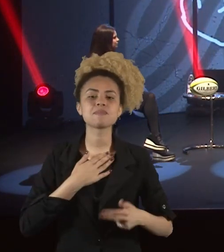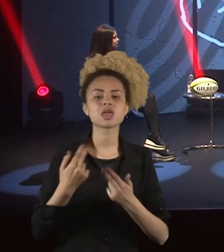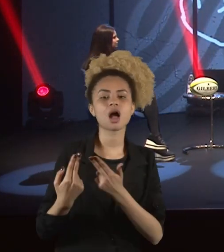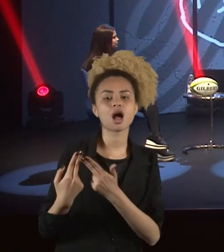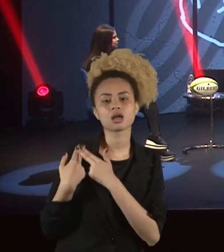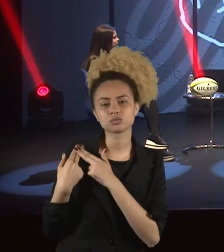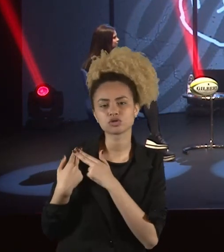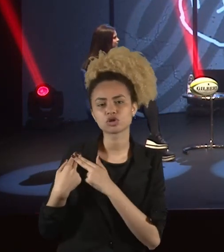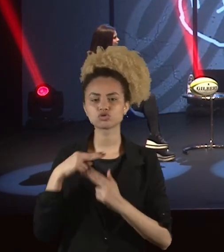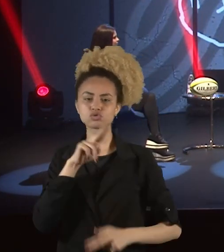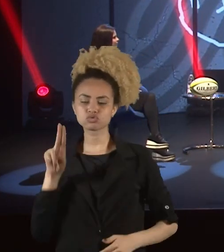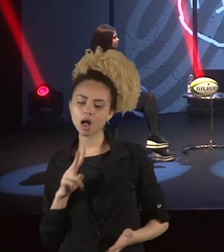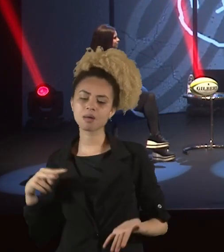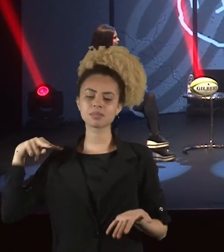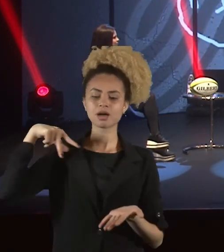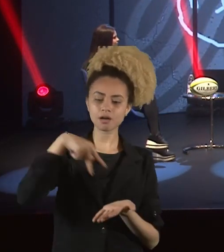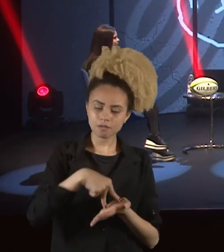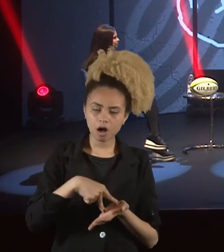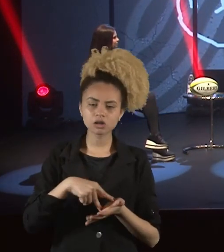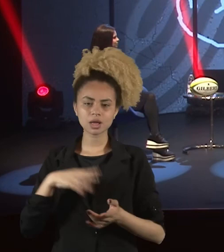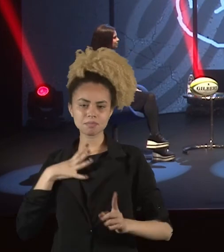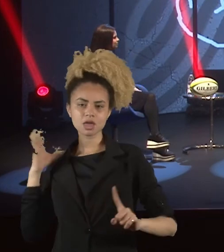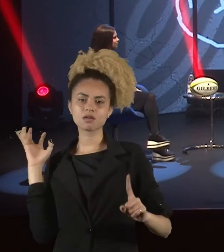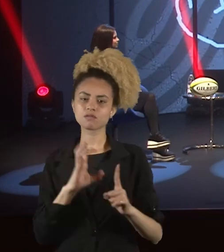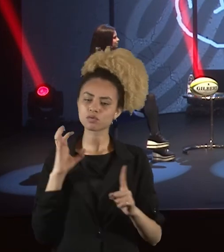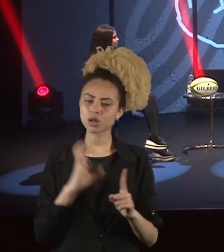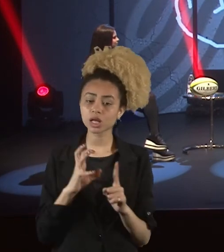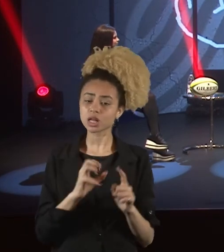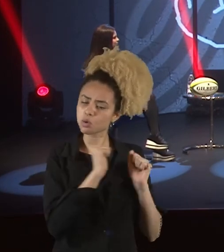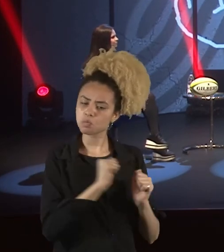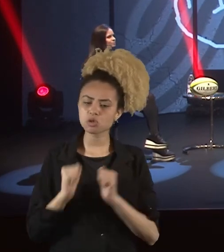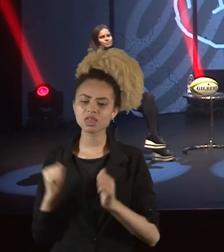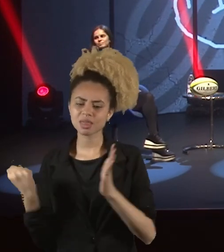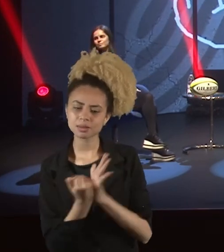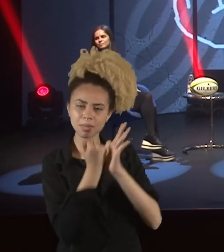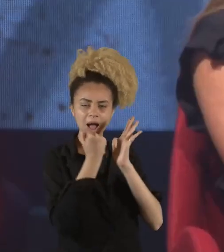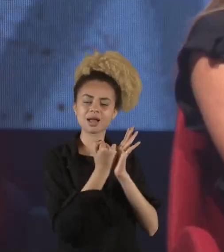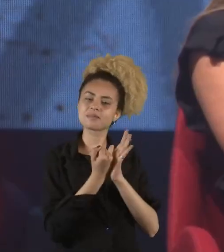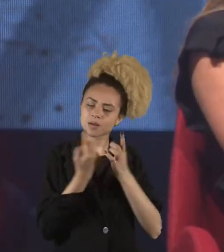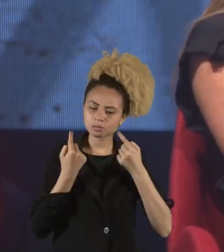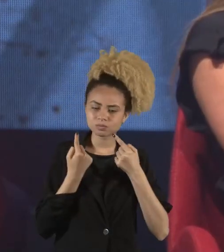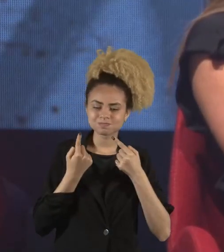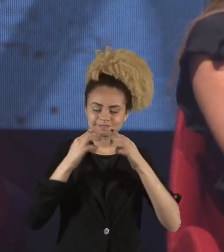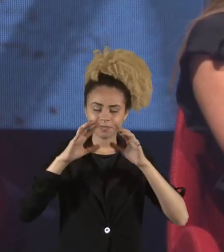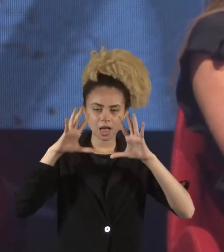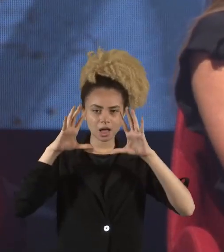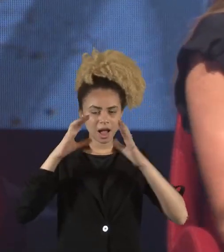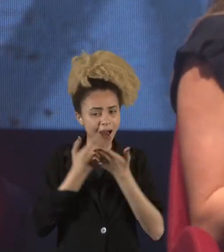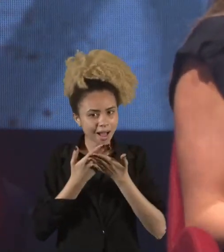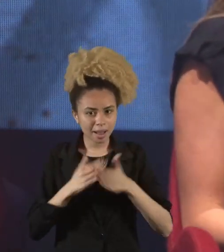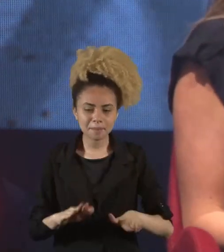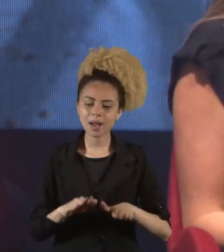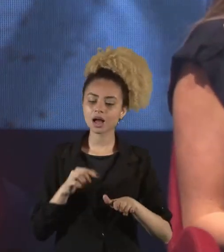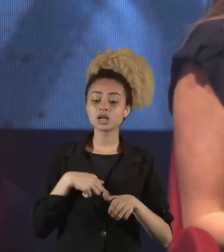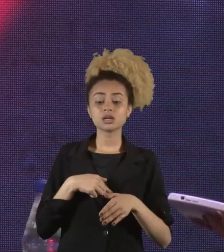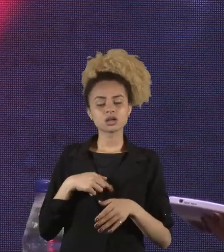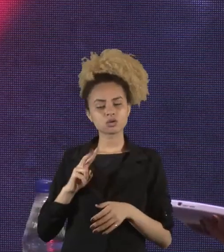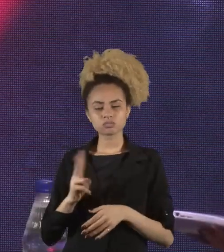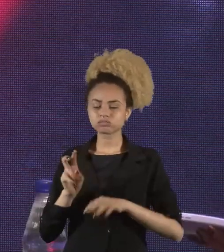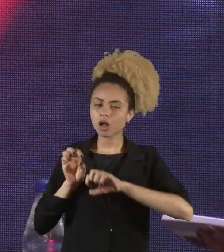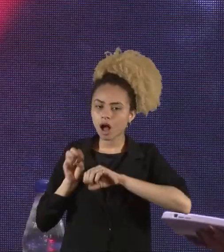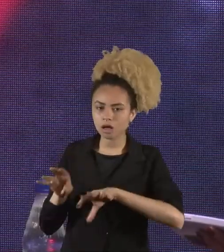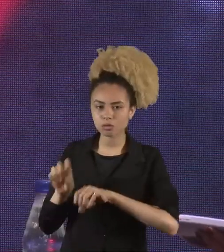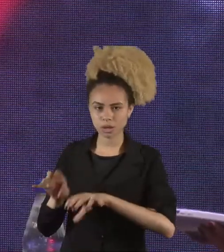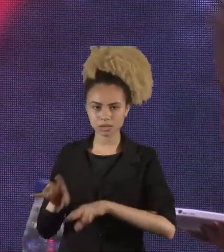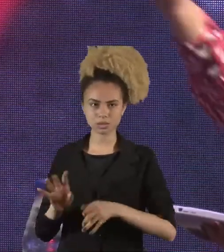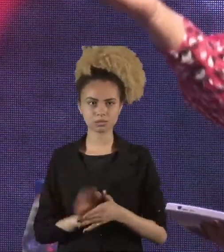voz, a influência e o poder das nossas marcas para combater DG e a educação. Muito bom. Eu sou muito fã do trabalho